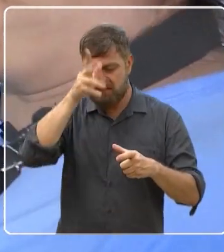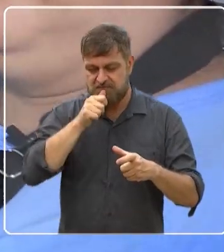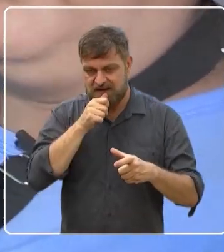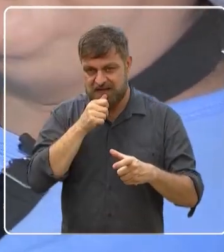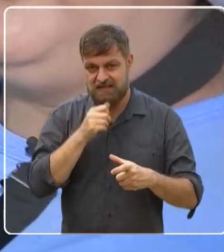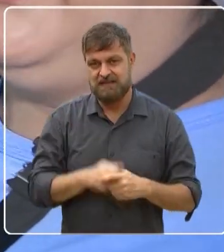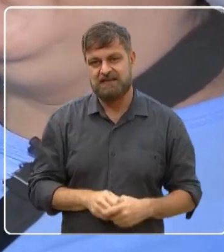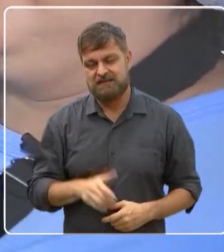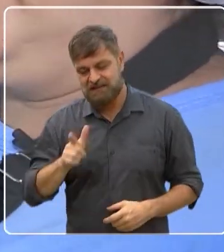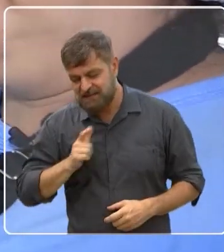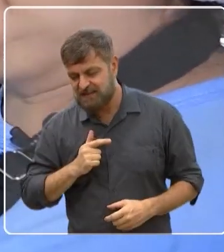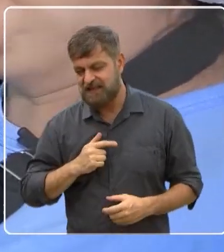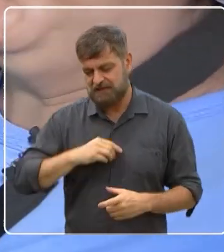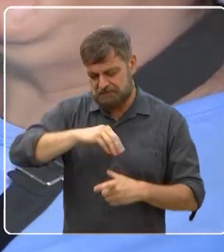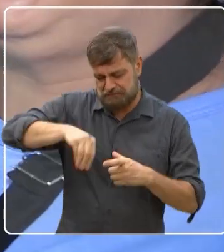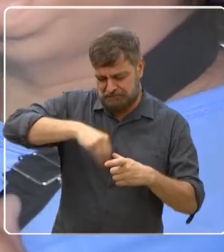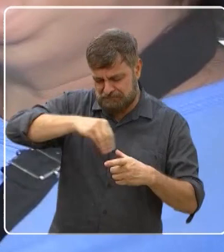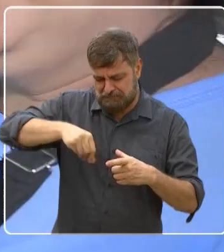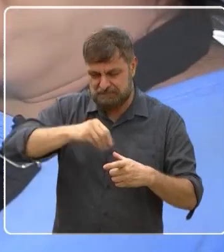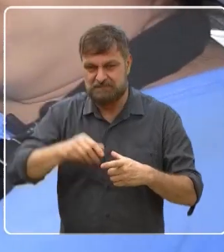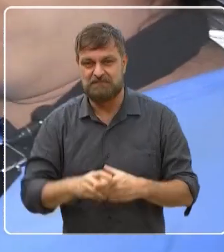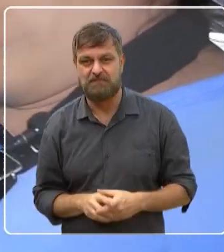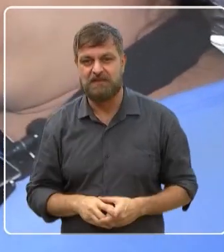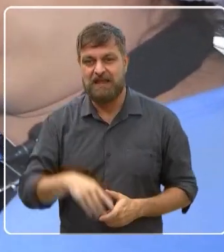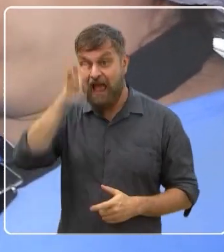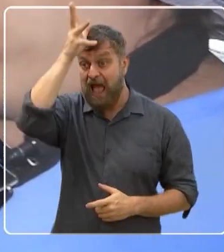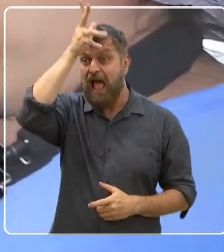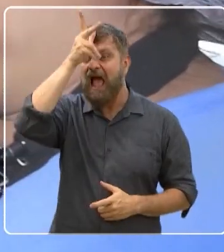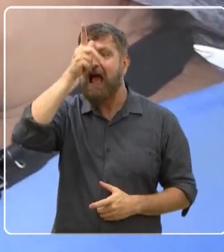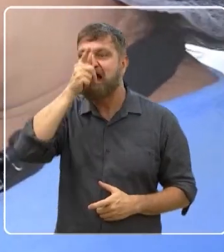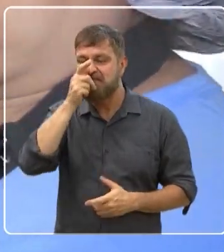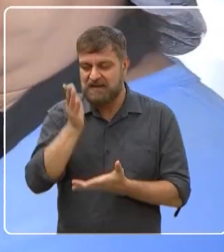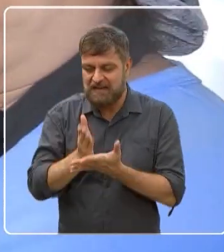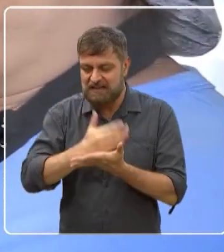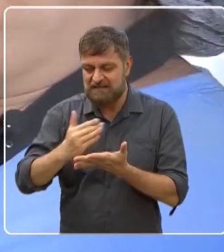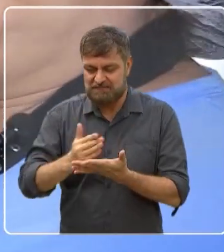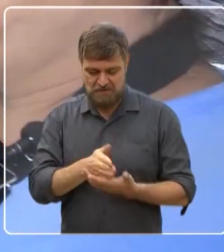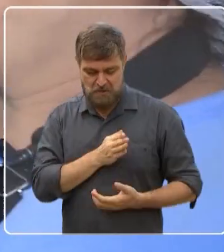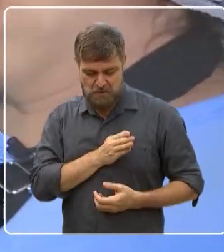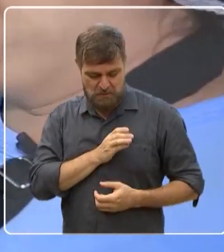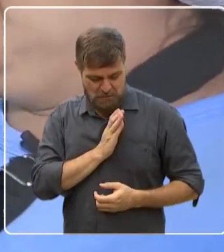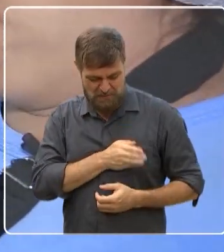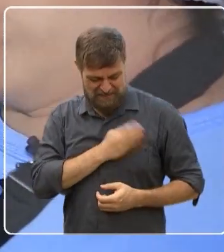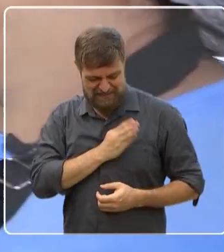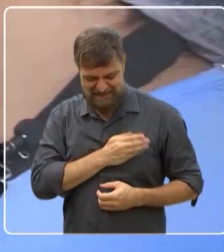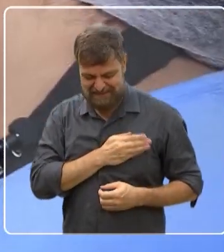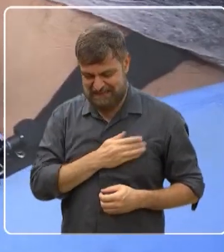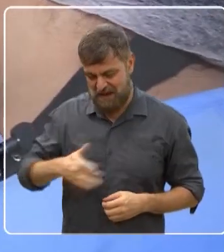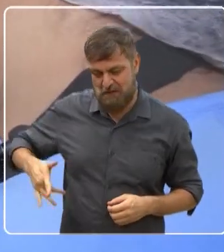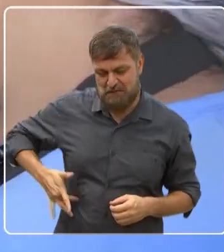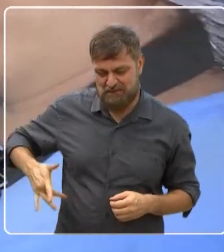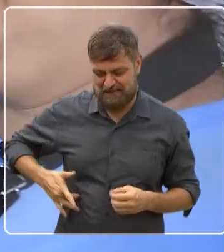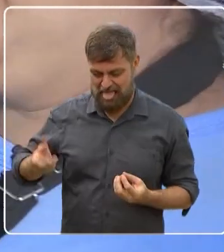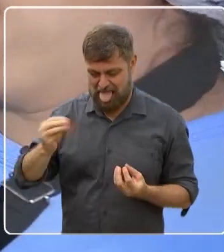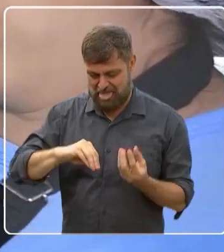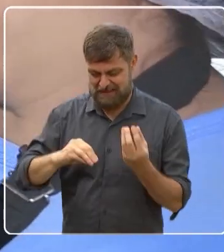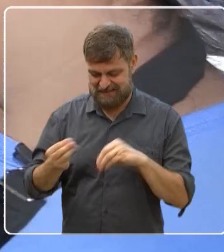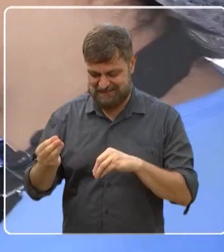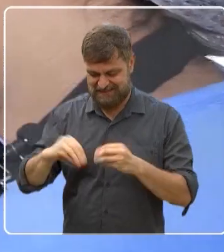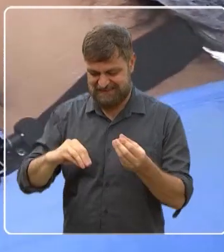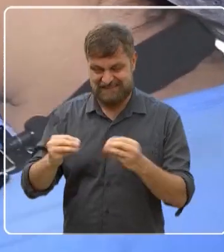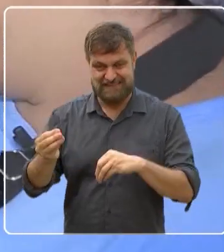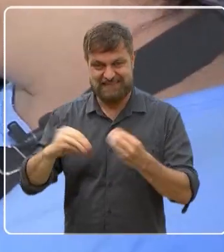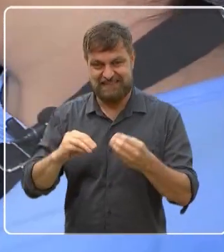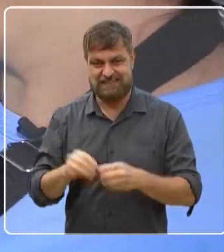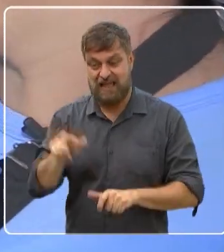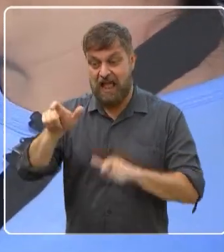só o pé de frango, vai moela, vai pescoço, vai coração, fígado. E aí o